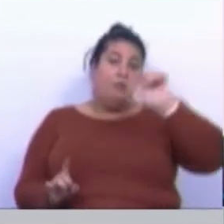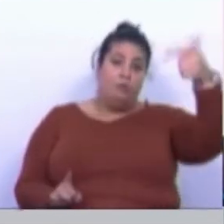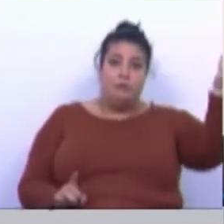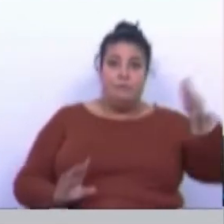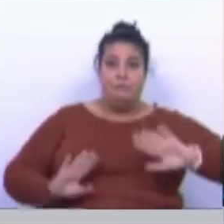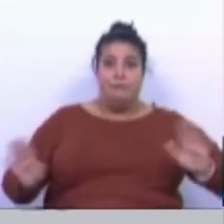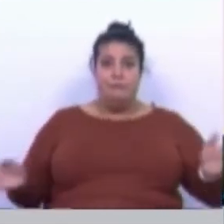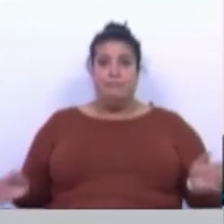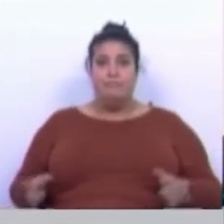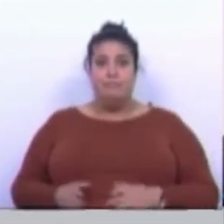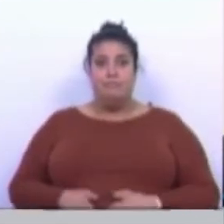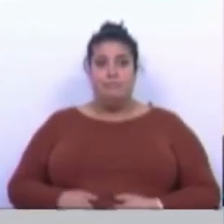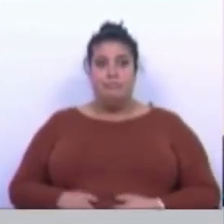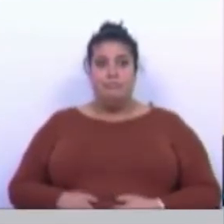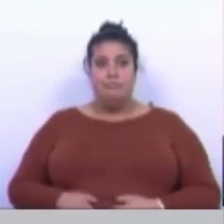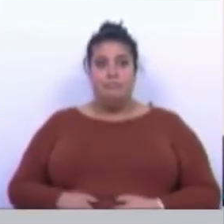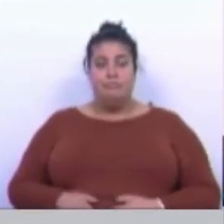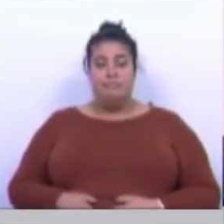para ir a outro sítio.